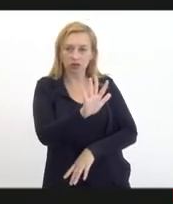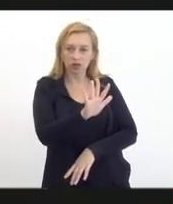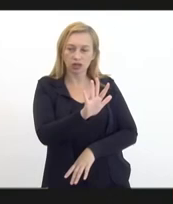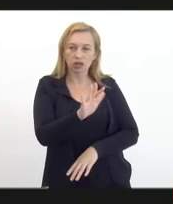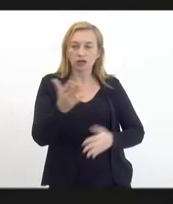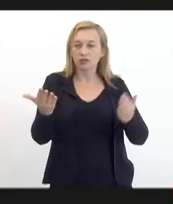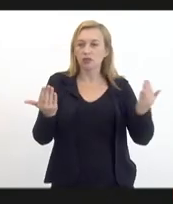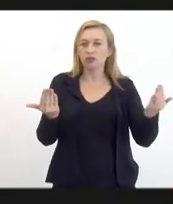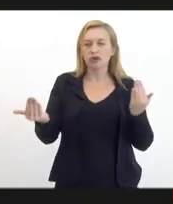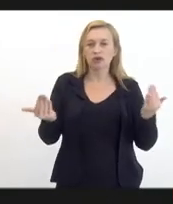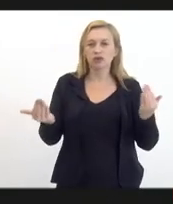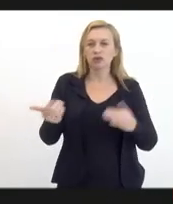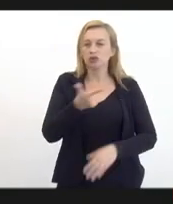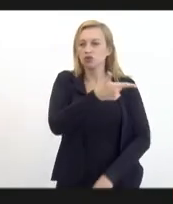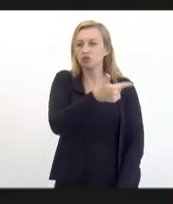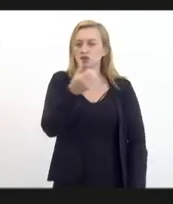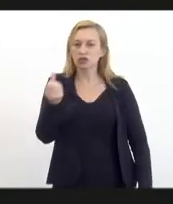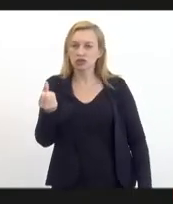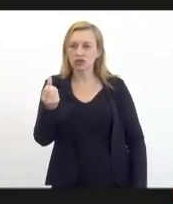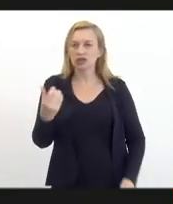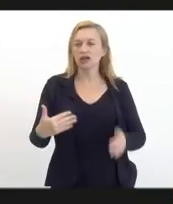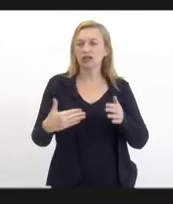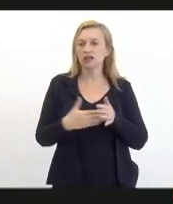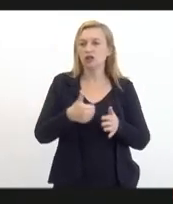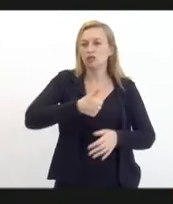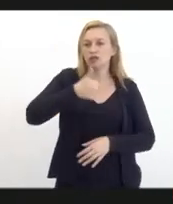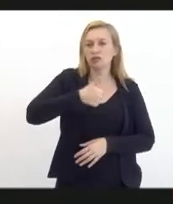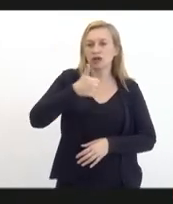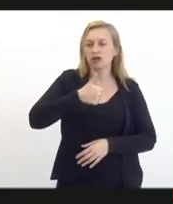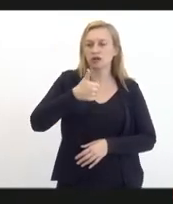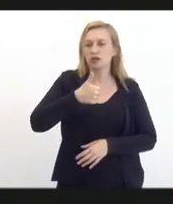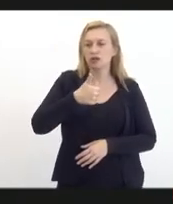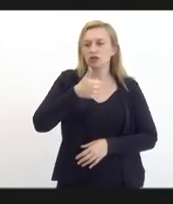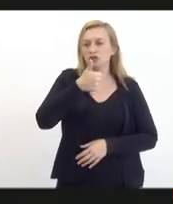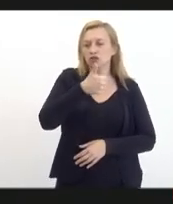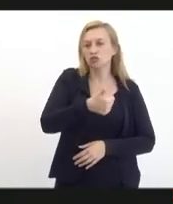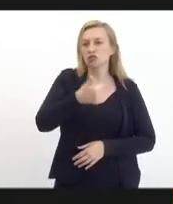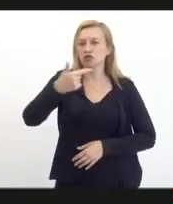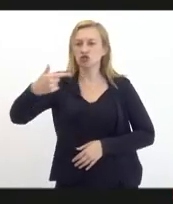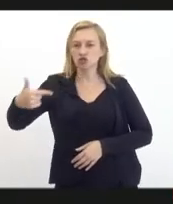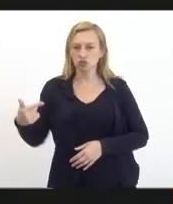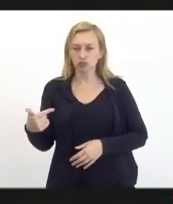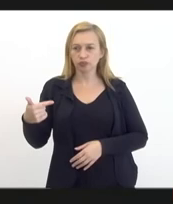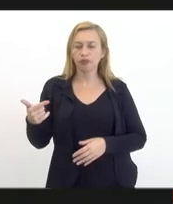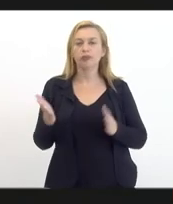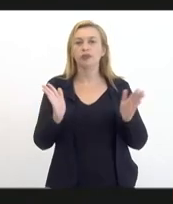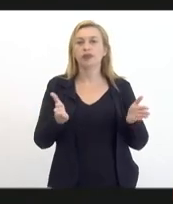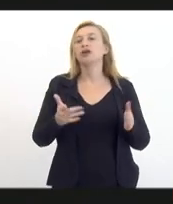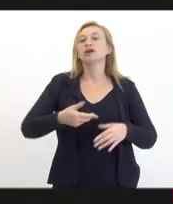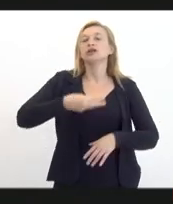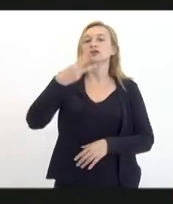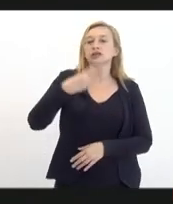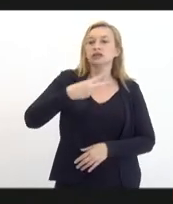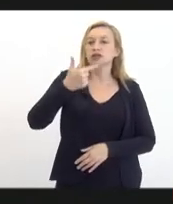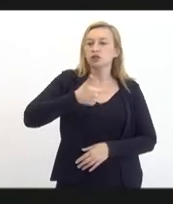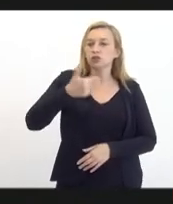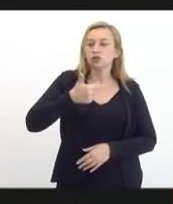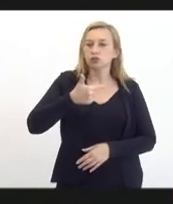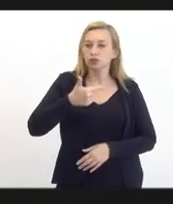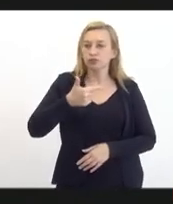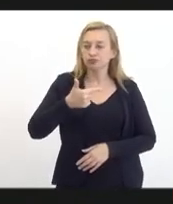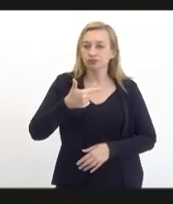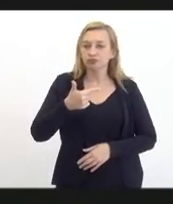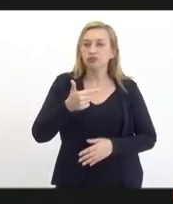2016 até o primeiro trimestre de 2021. Não por acaso no segundo trimestre começa a